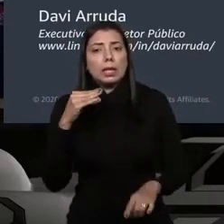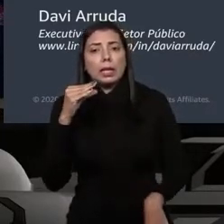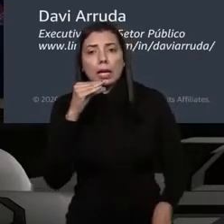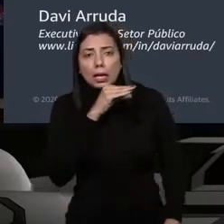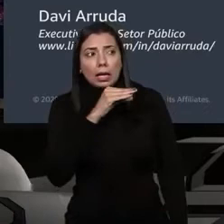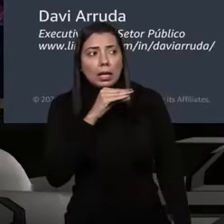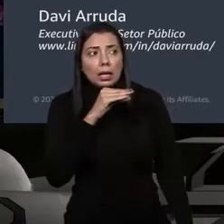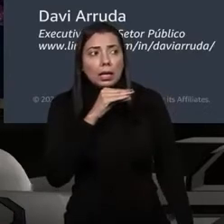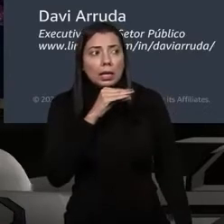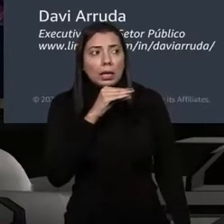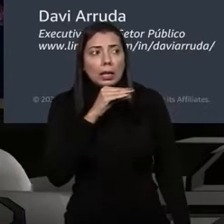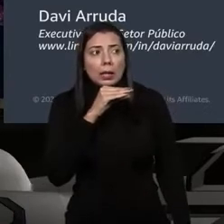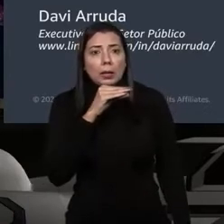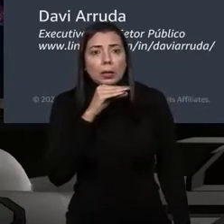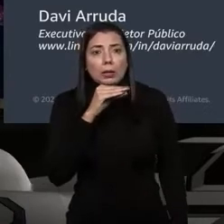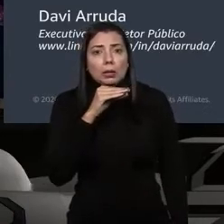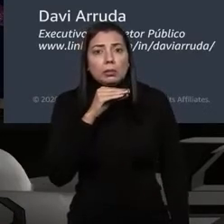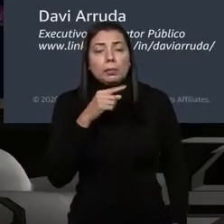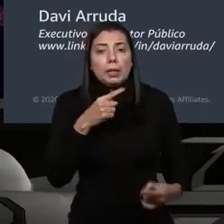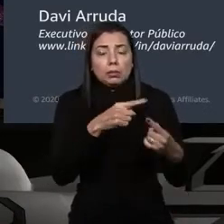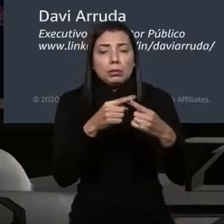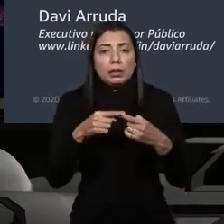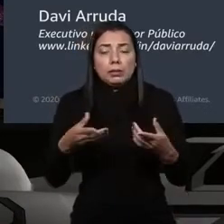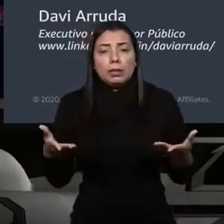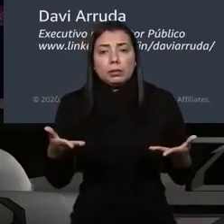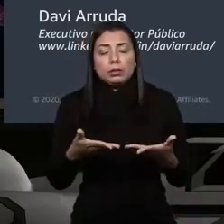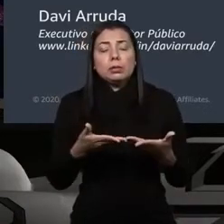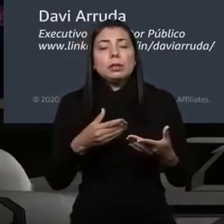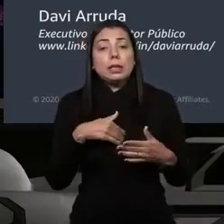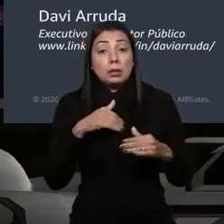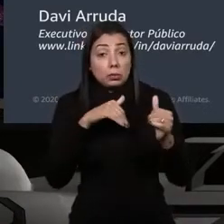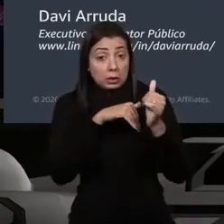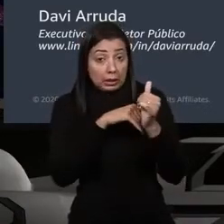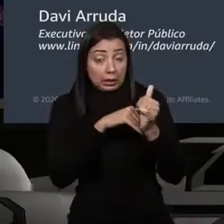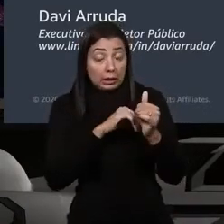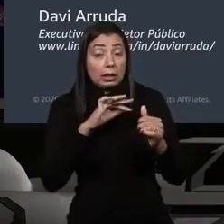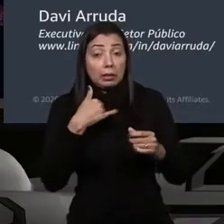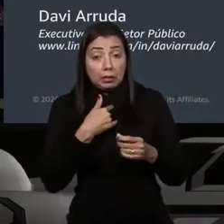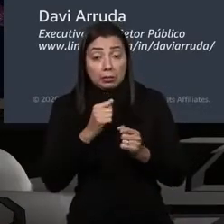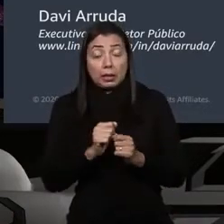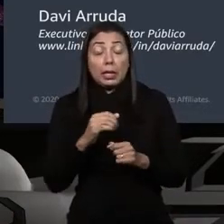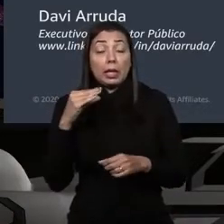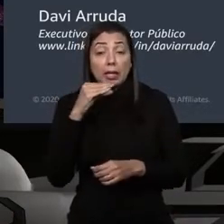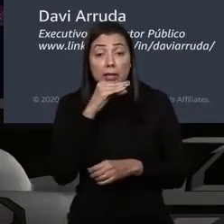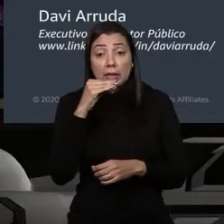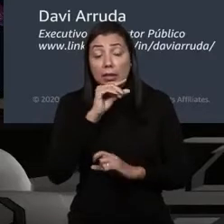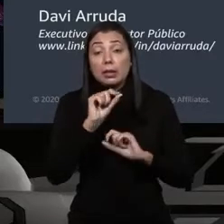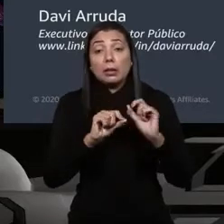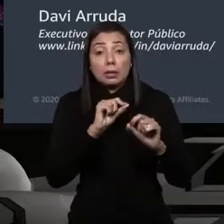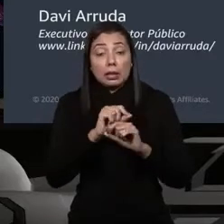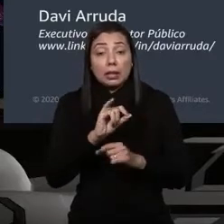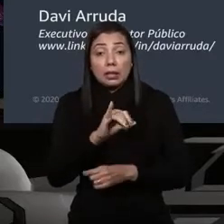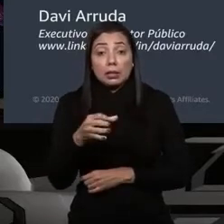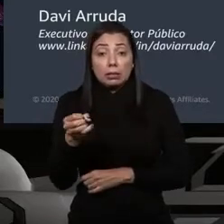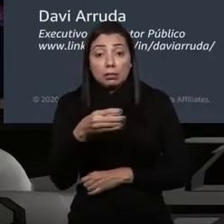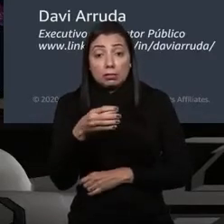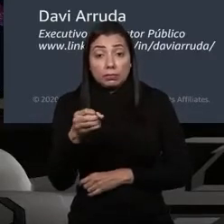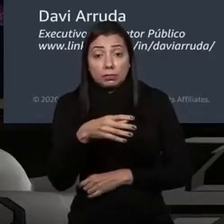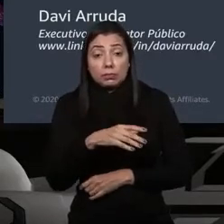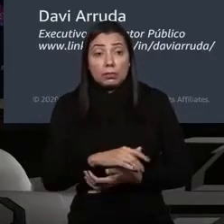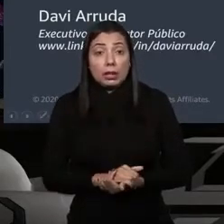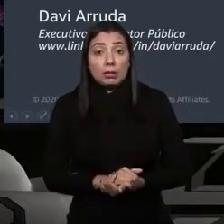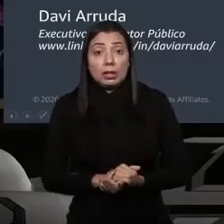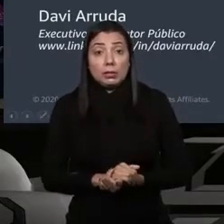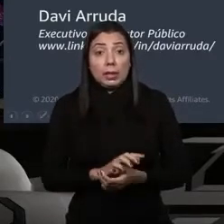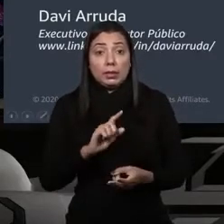a inovação no governo. E eu quero trazer aqui alguns segredinhos pra gente poder acelerar essa inovação. Bem,